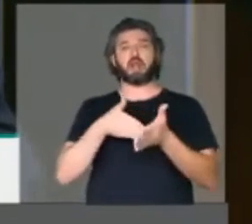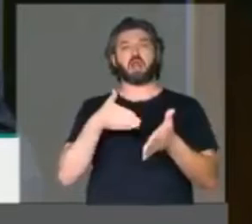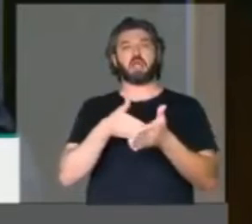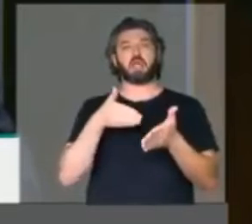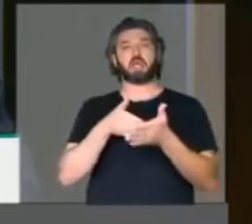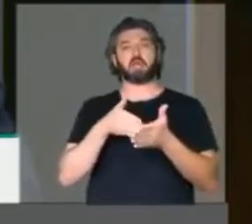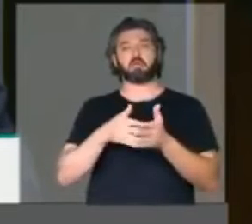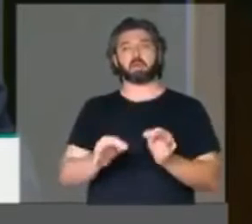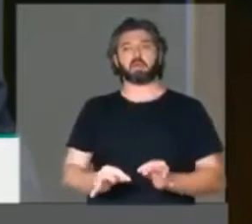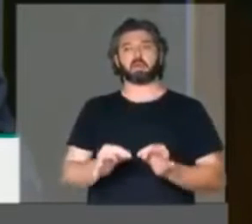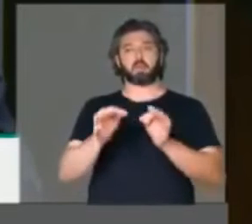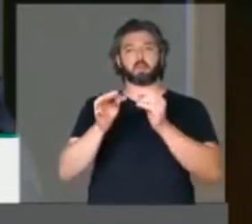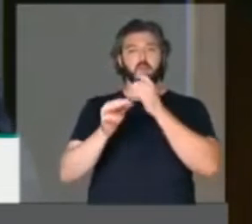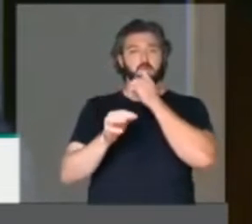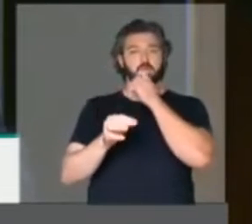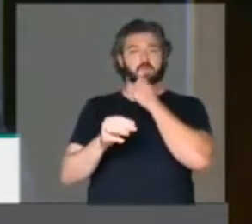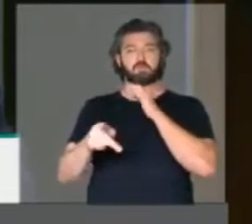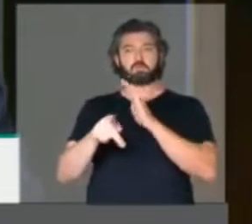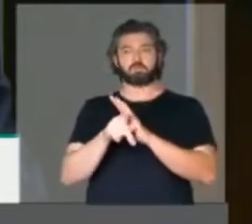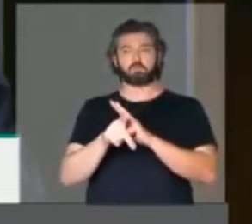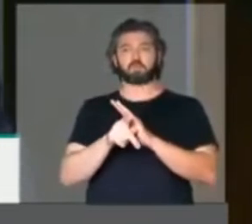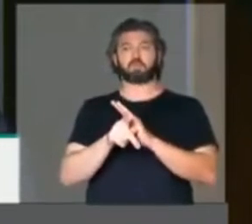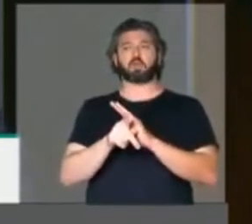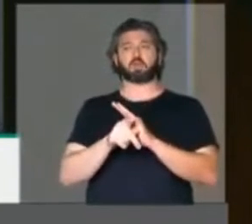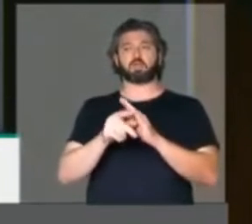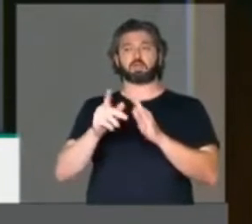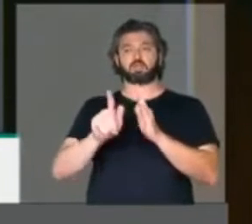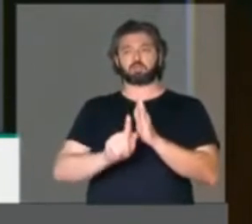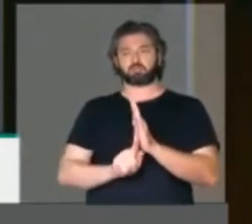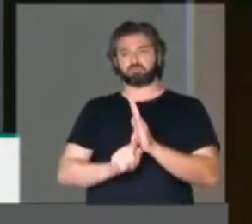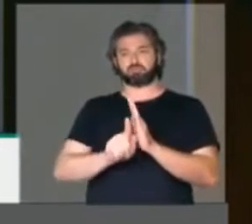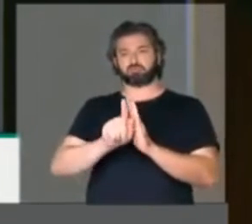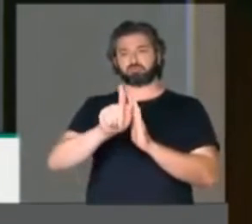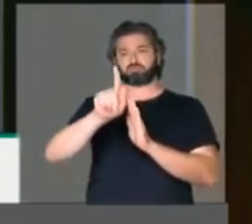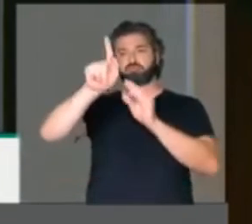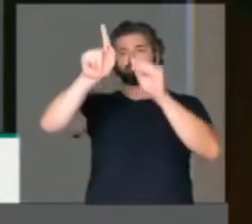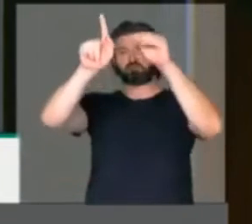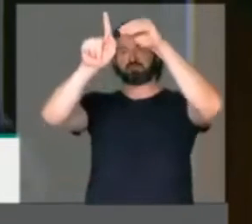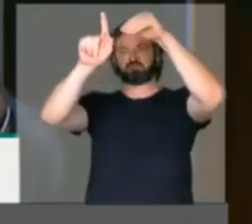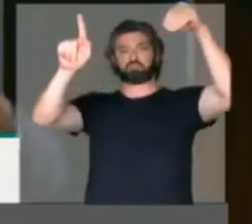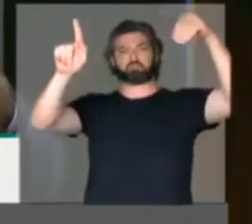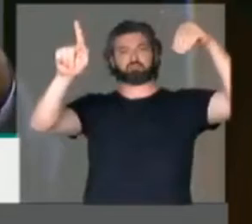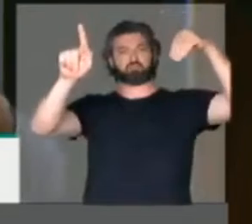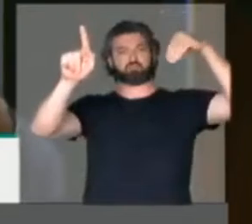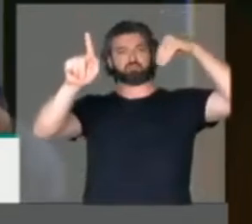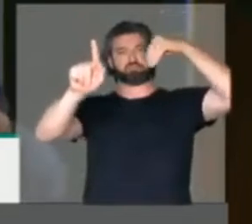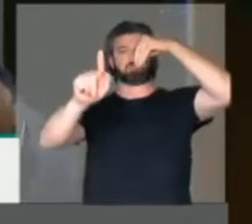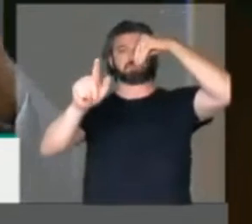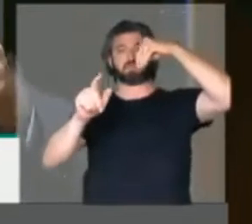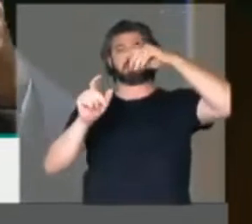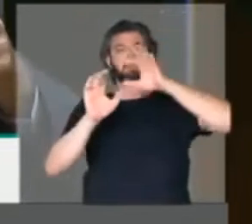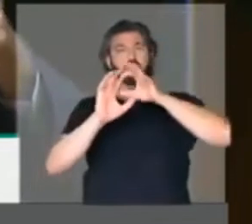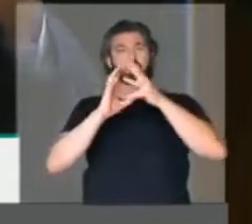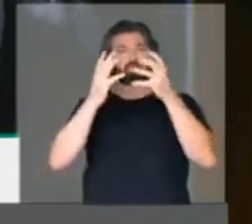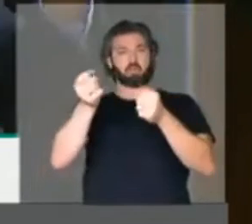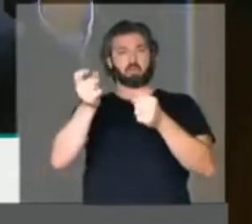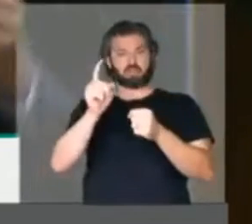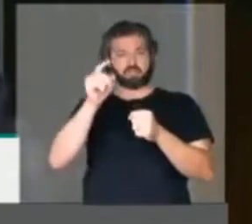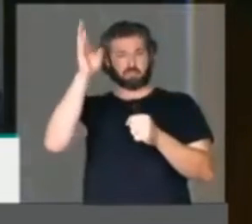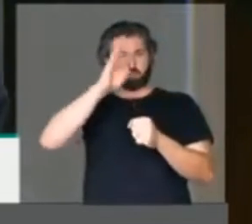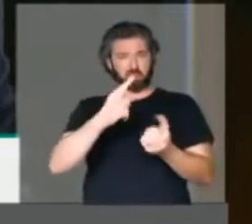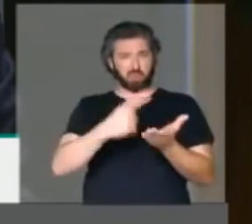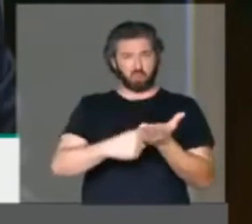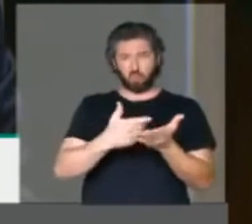a tecnologia de veículos lançadores de satélites, impede que o Brasil faça qualquer